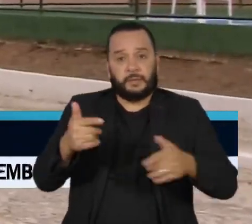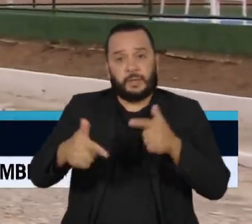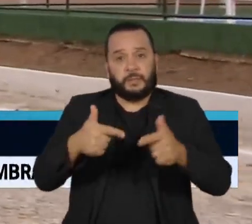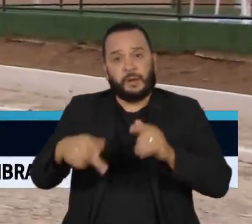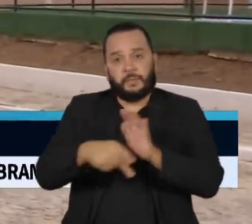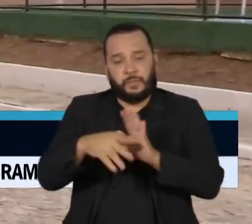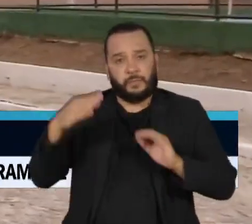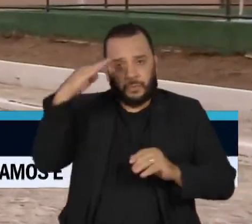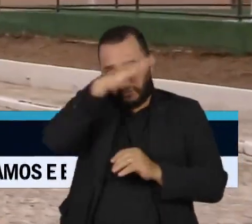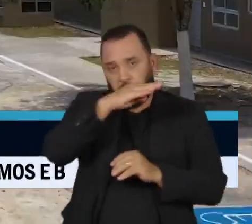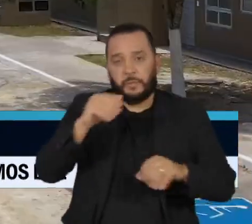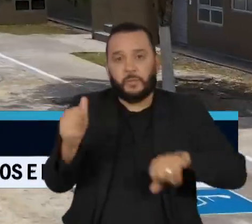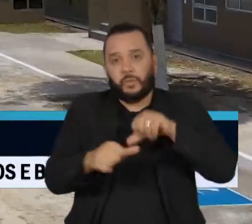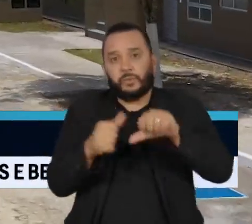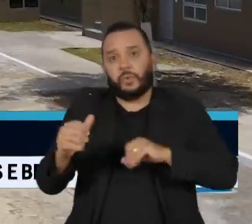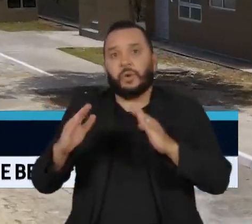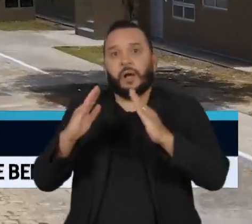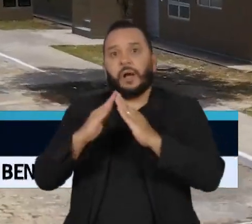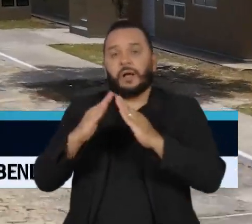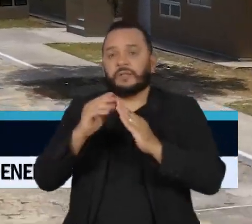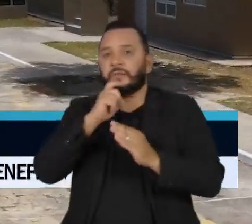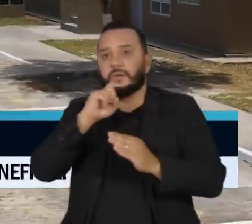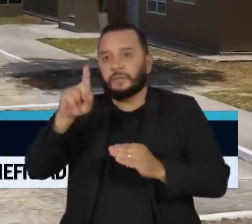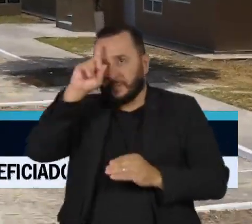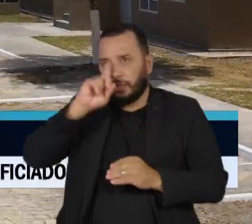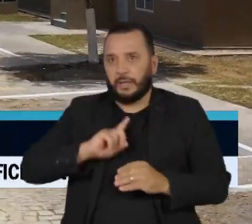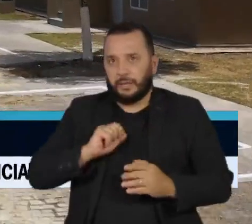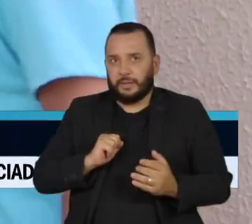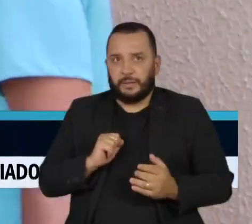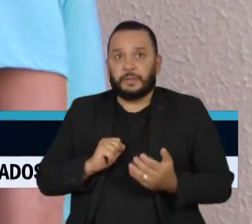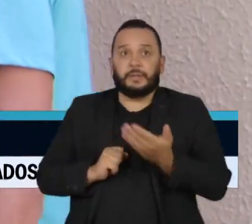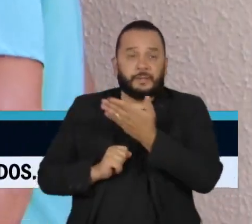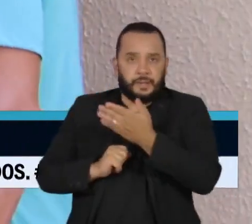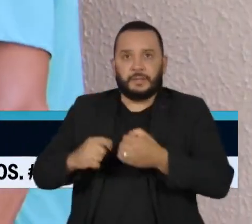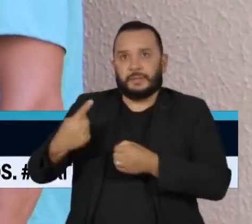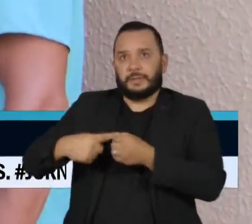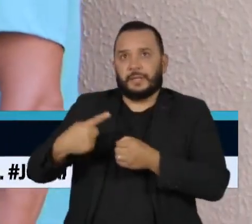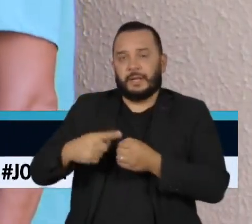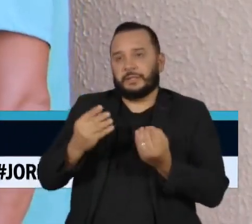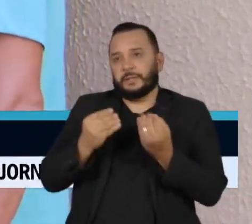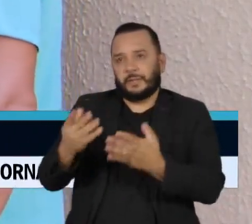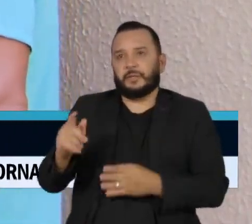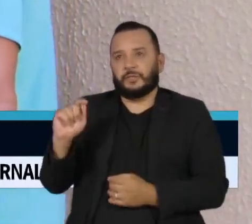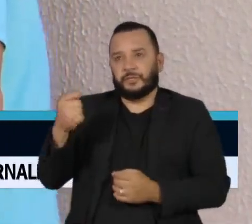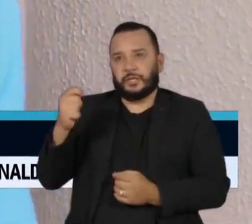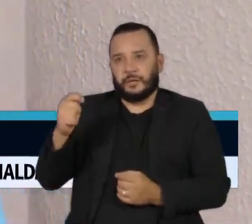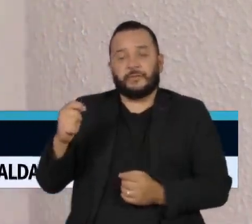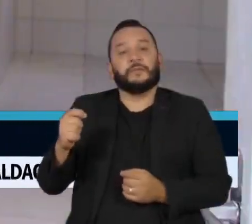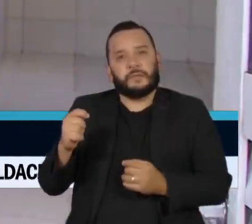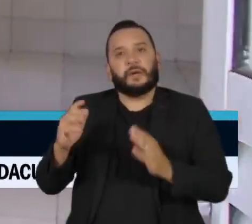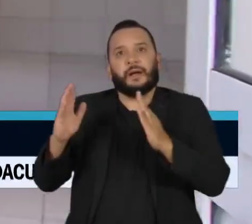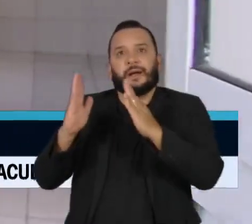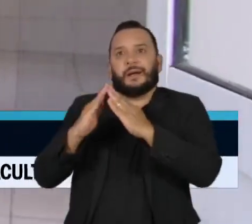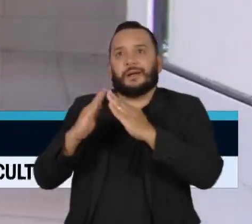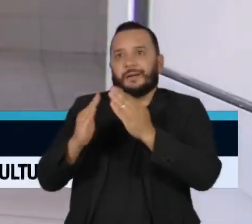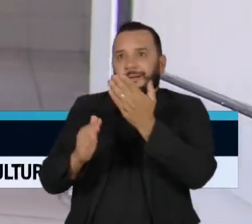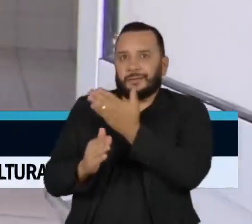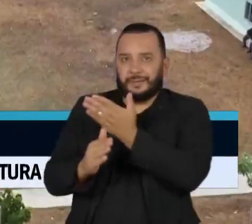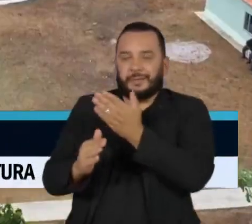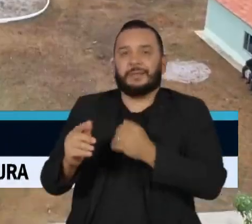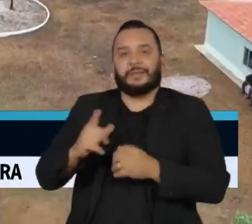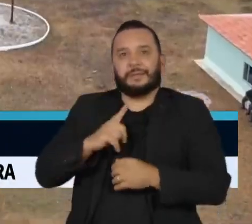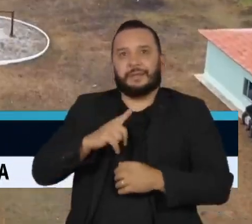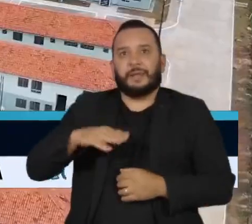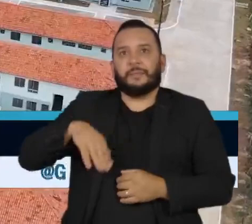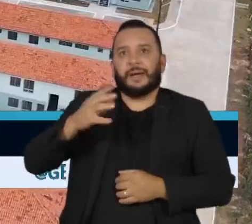programa mudou de nome para Casa Verde Amarela. Na cidade, foram entregues as chaves de dois conjuntos habitacionais com mais de